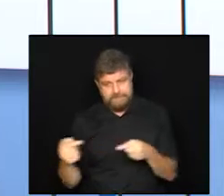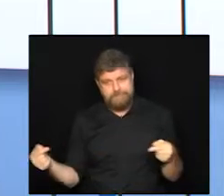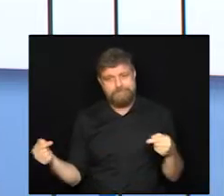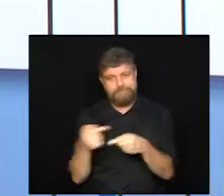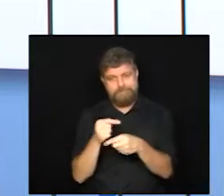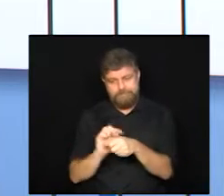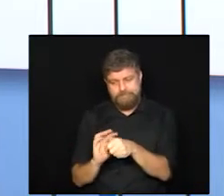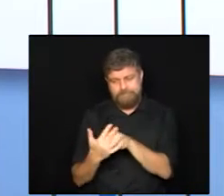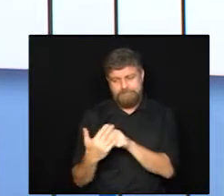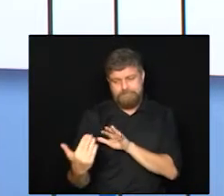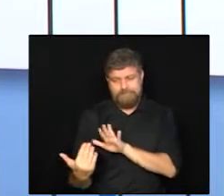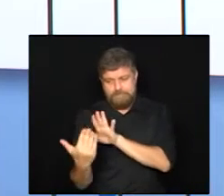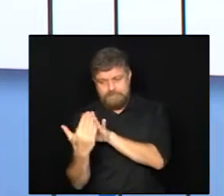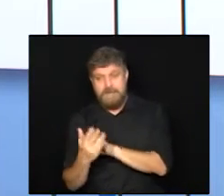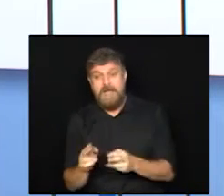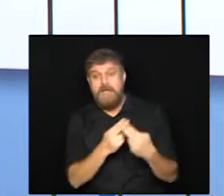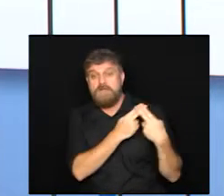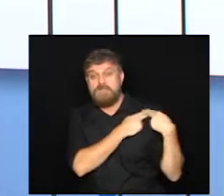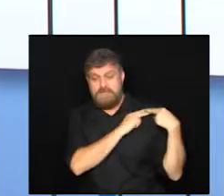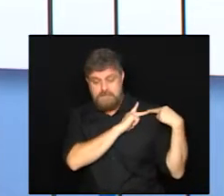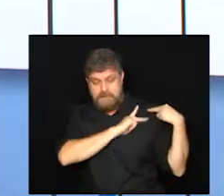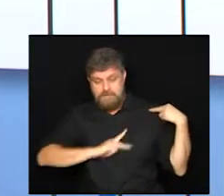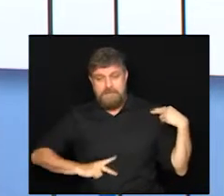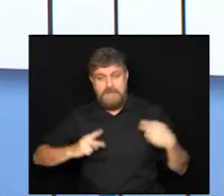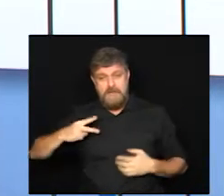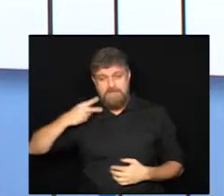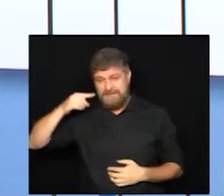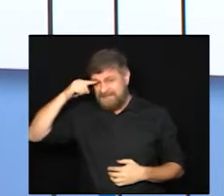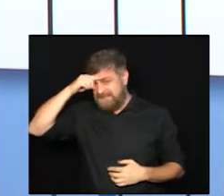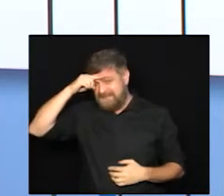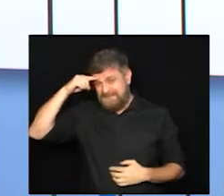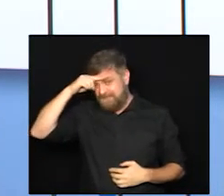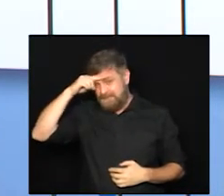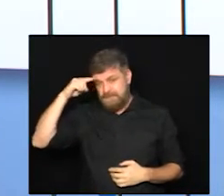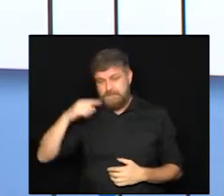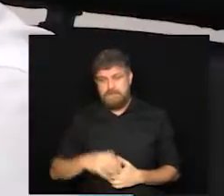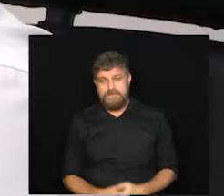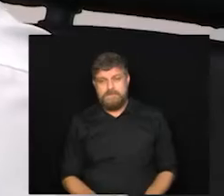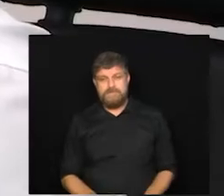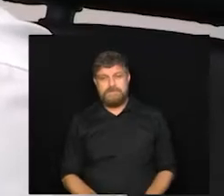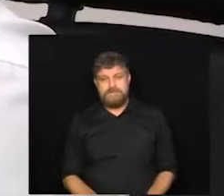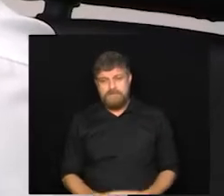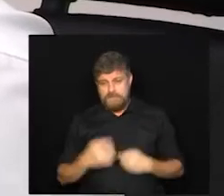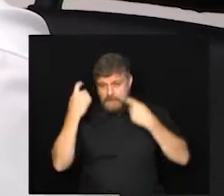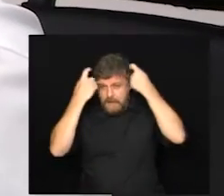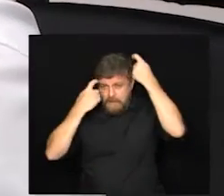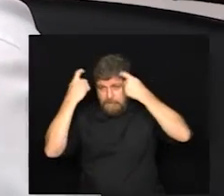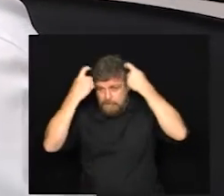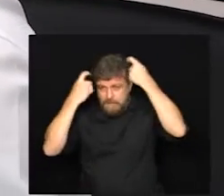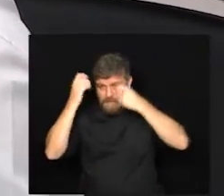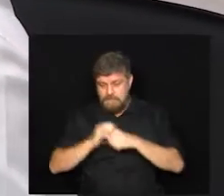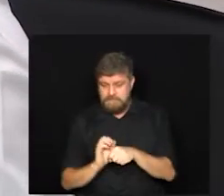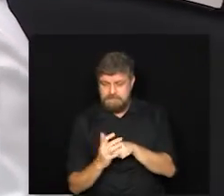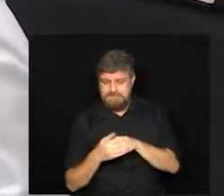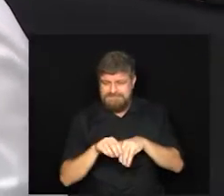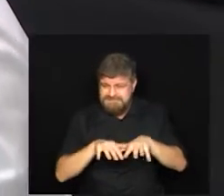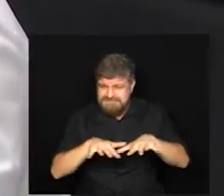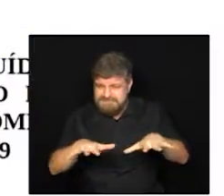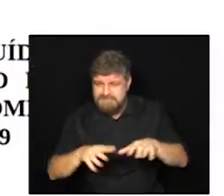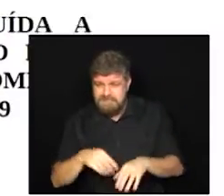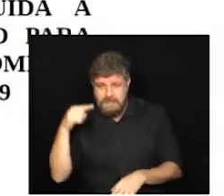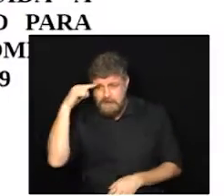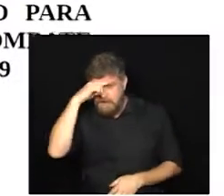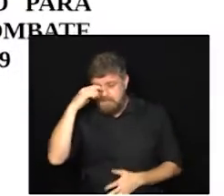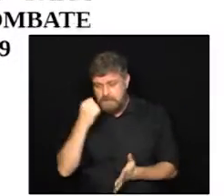cidade e será presidida pelo vereador Felipe Marquesi. Preocupado com a pandemia, o vereador Felipe Marquesi